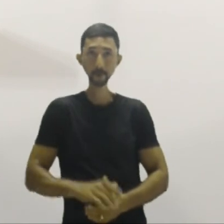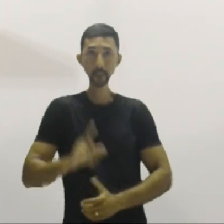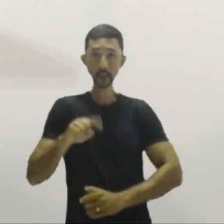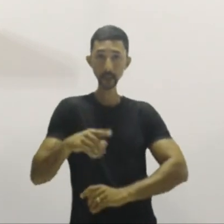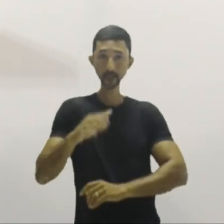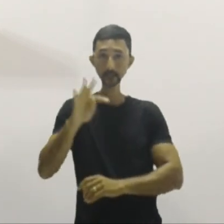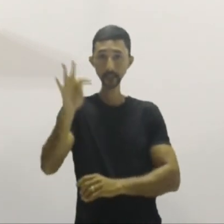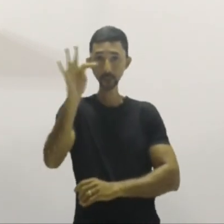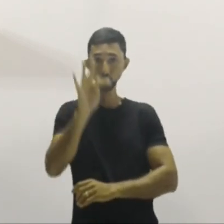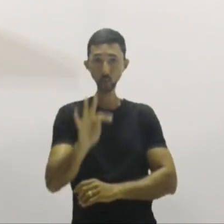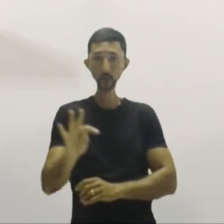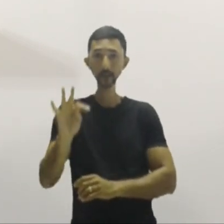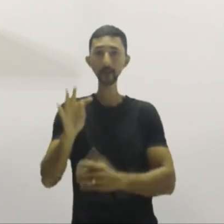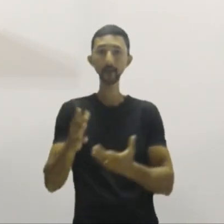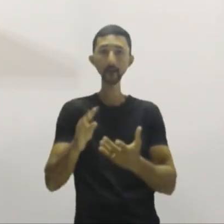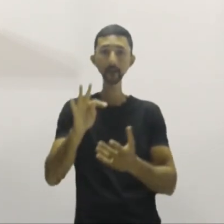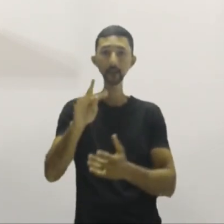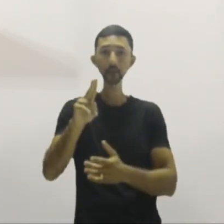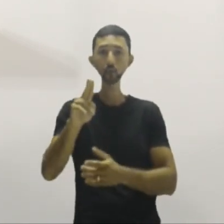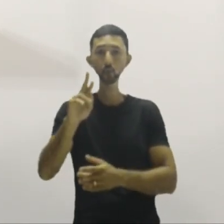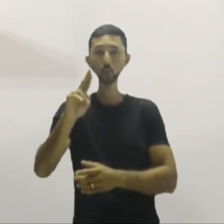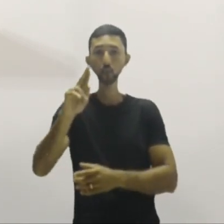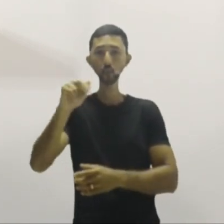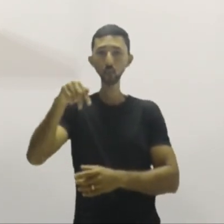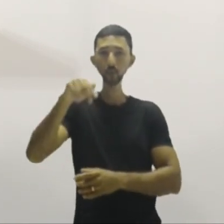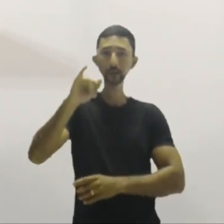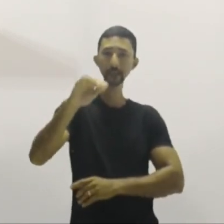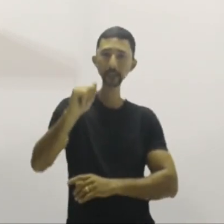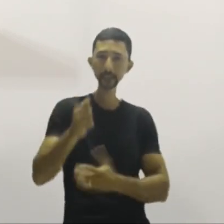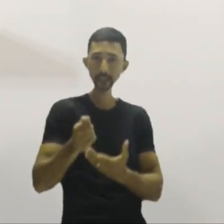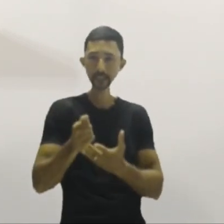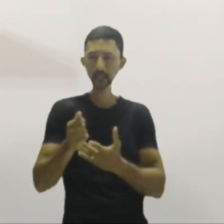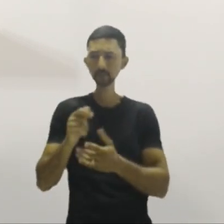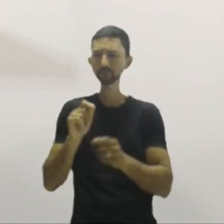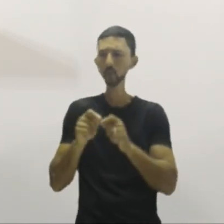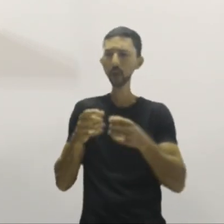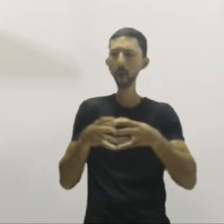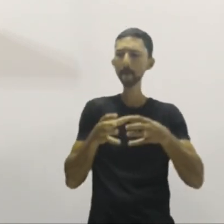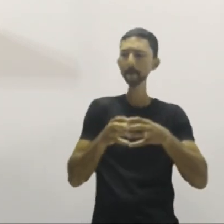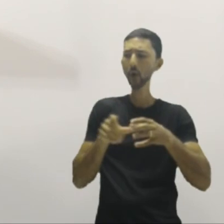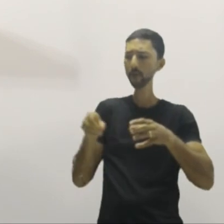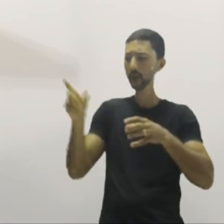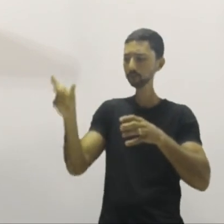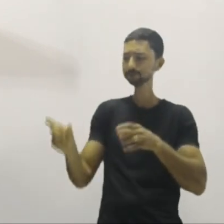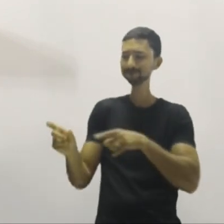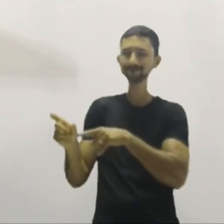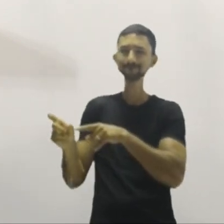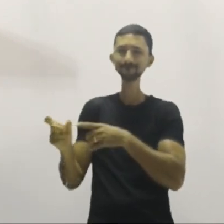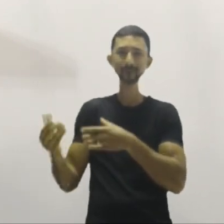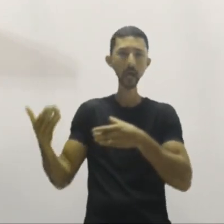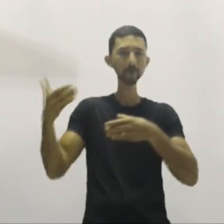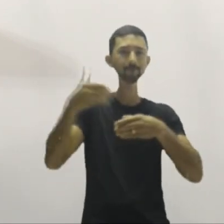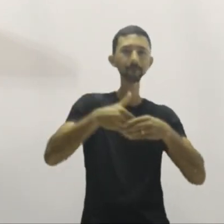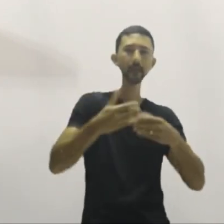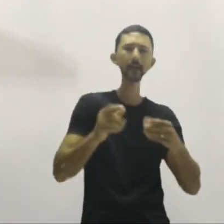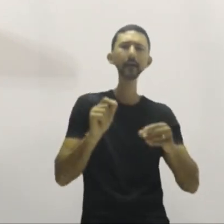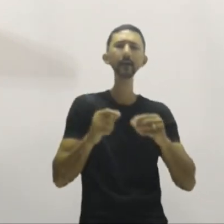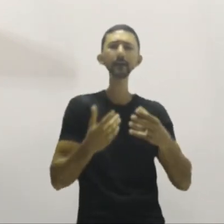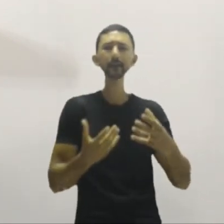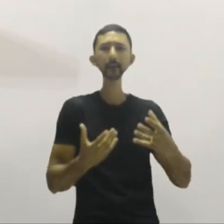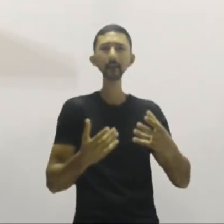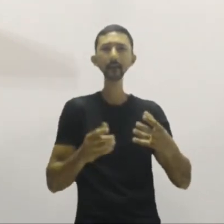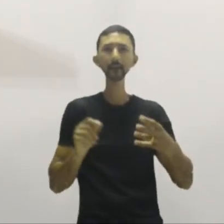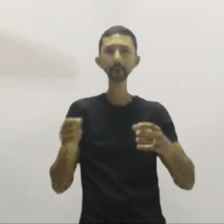caso da Turquia. A alegação que a União Europeia dá para a Turquia não entrar no bloco